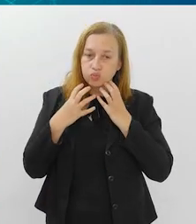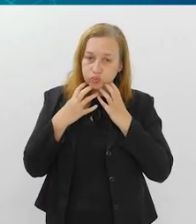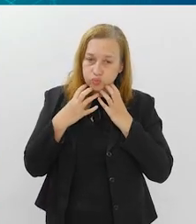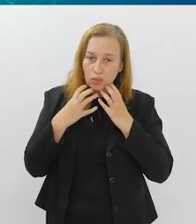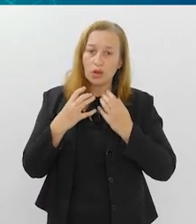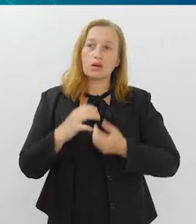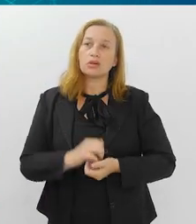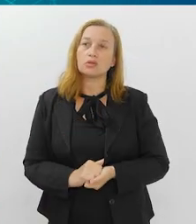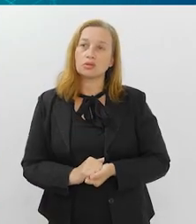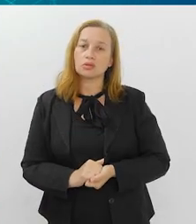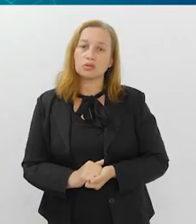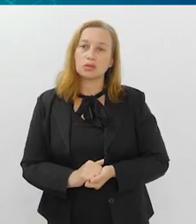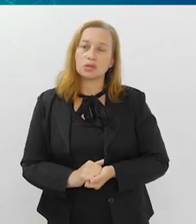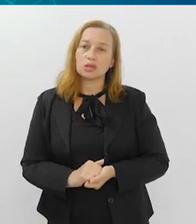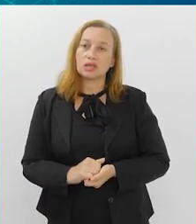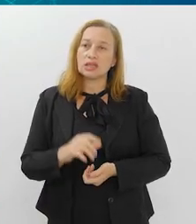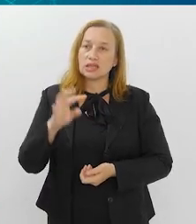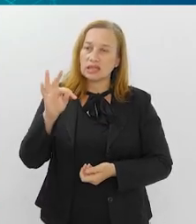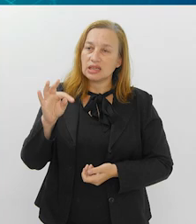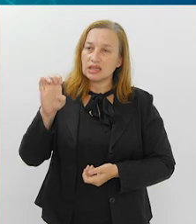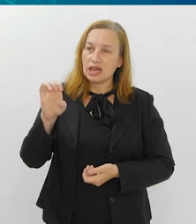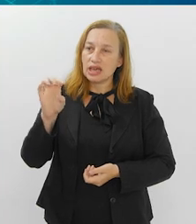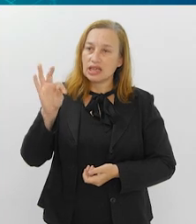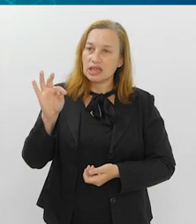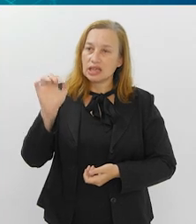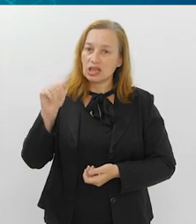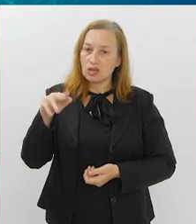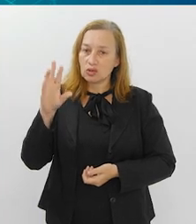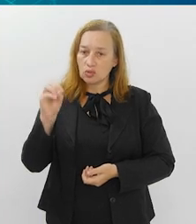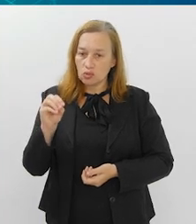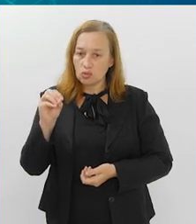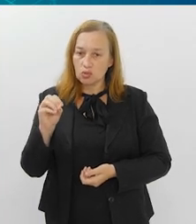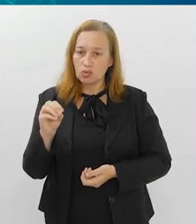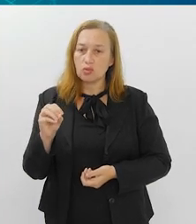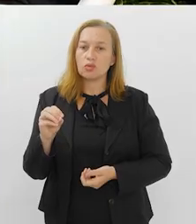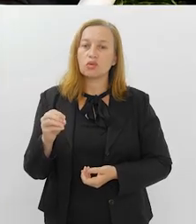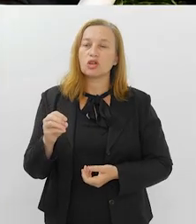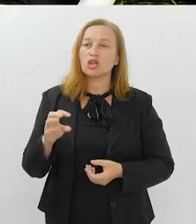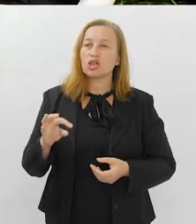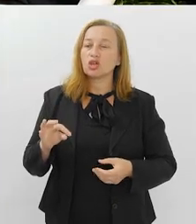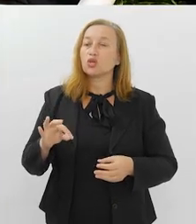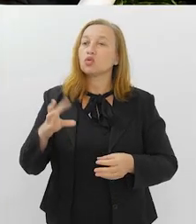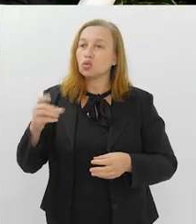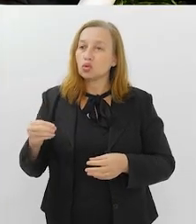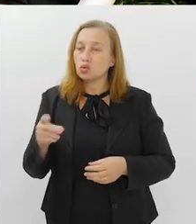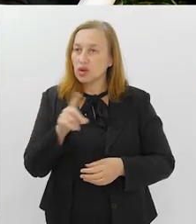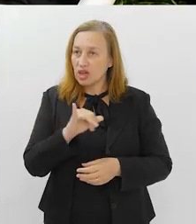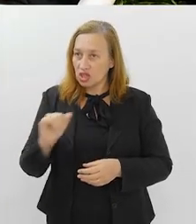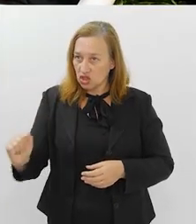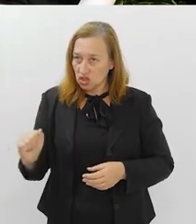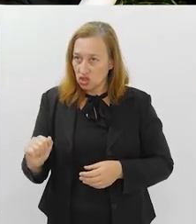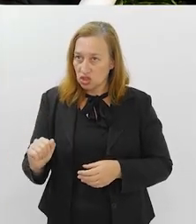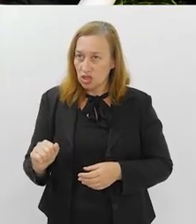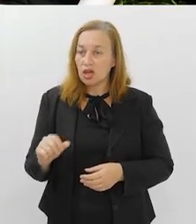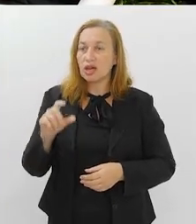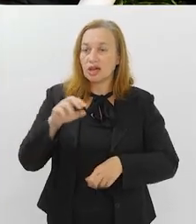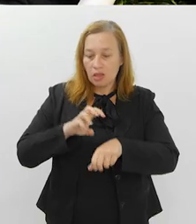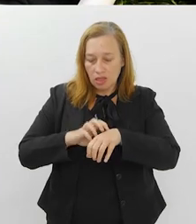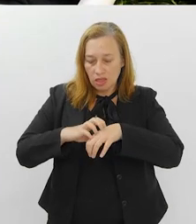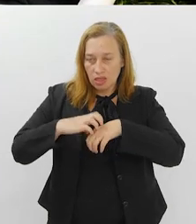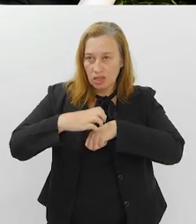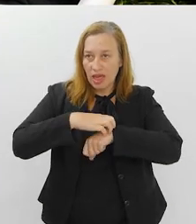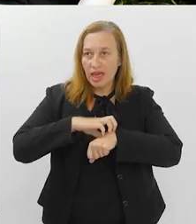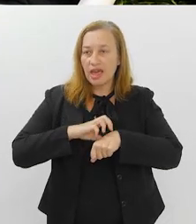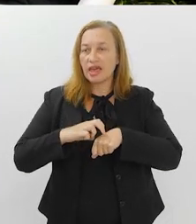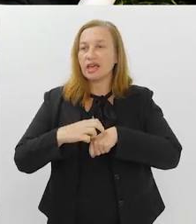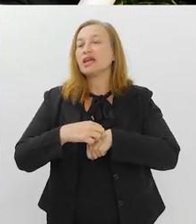tétano, gripe, COVID, deixa tudo em dia, né? Dengue, porque se ele for para um destino exótico, vacinar